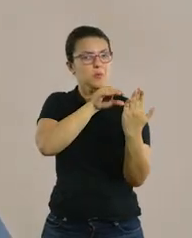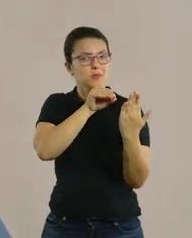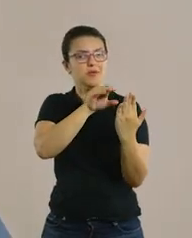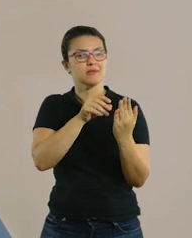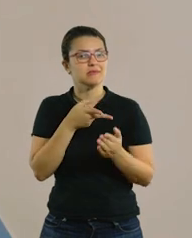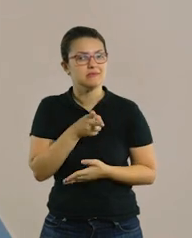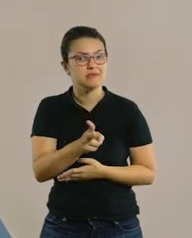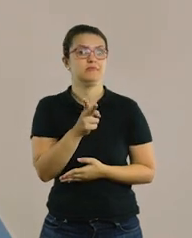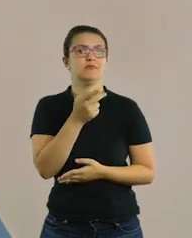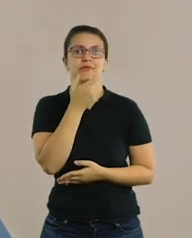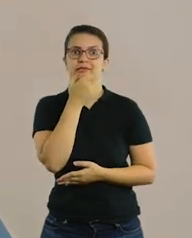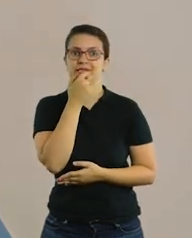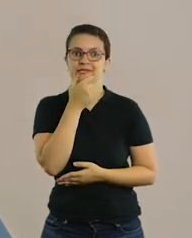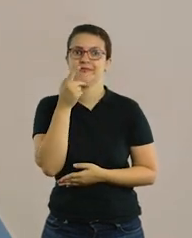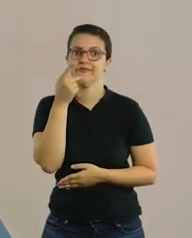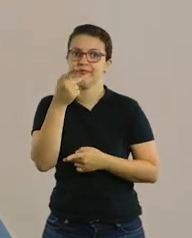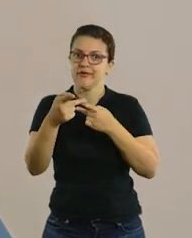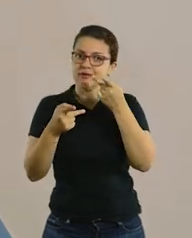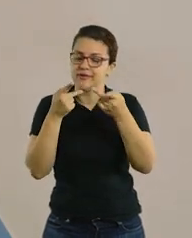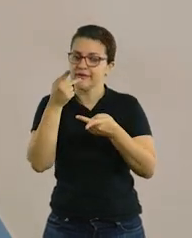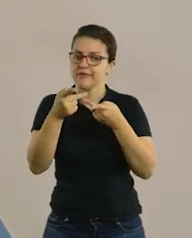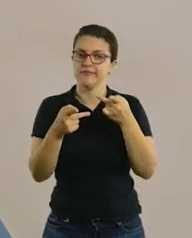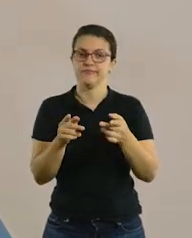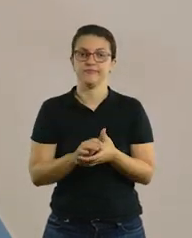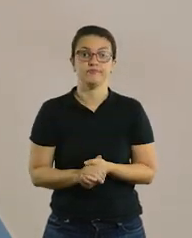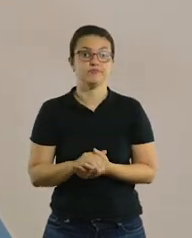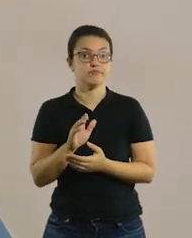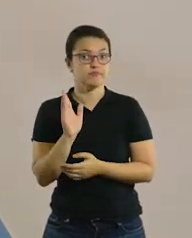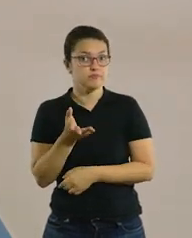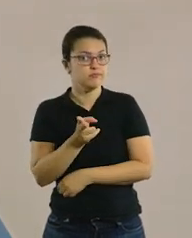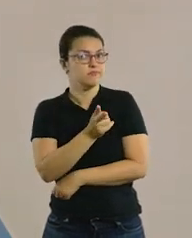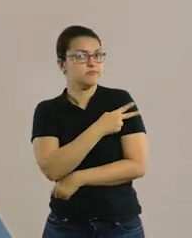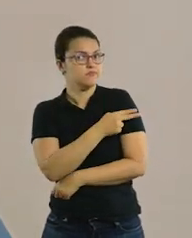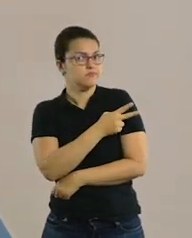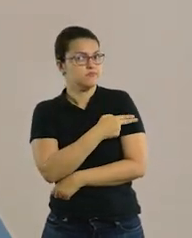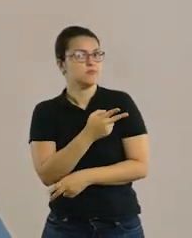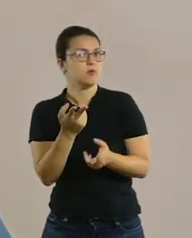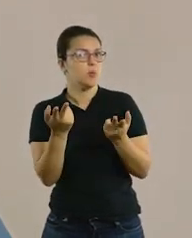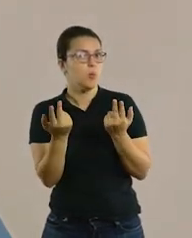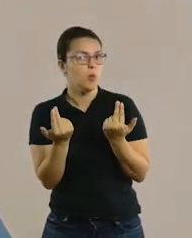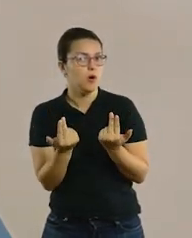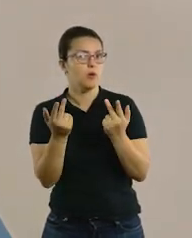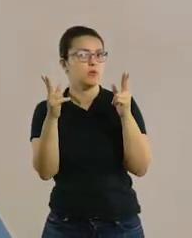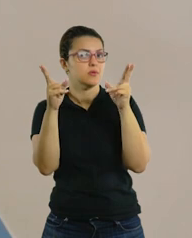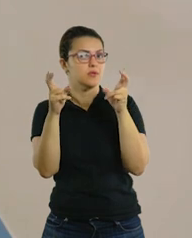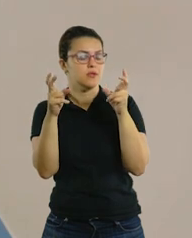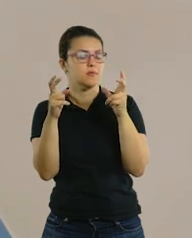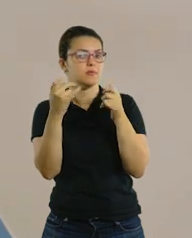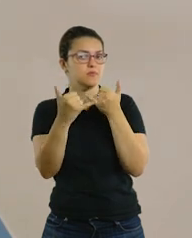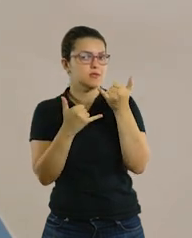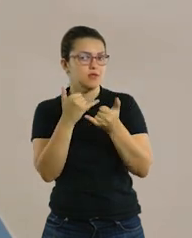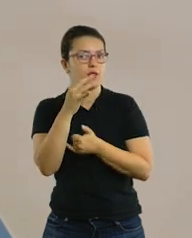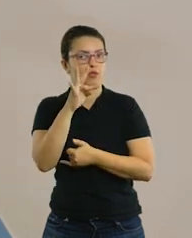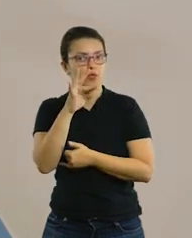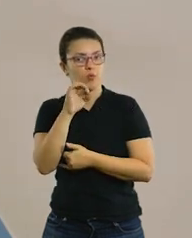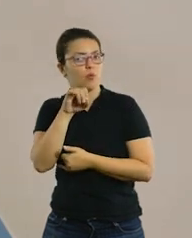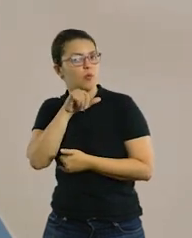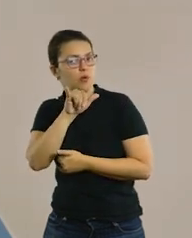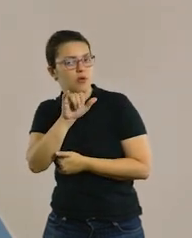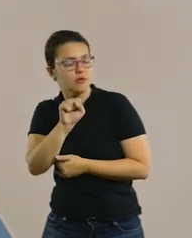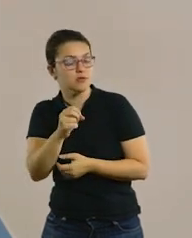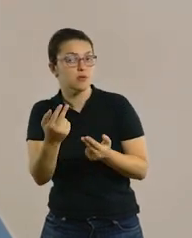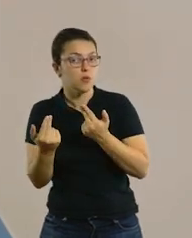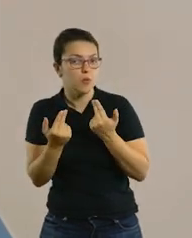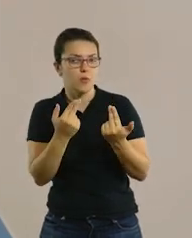Sempre trabalhando a pronúncia em inglês. E para a turma do segundo ano, que também é o mesmo tema, Toys, é a mesma missão.